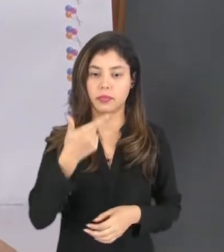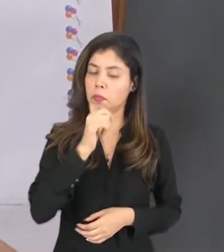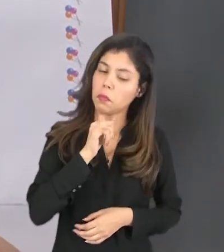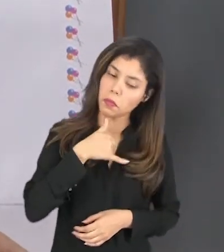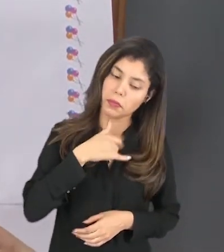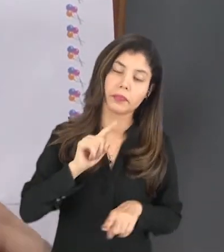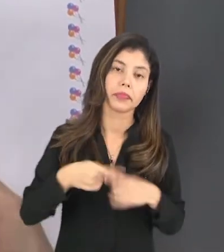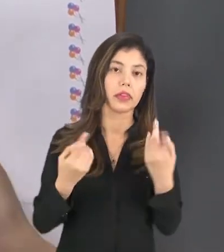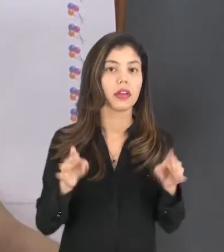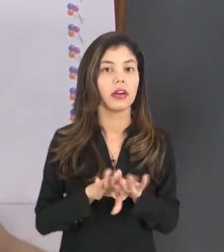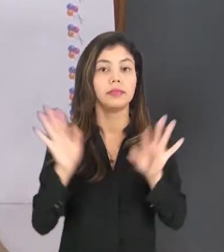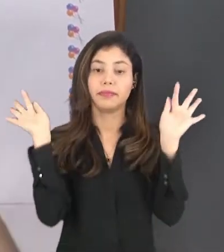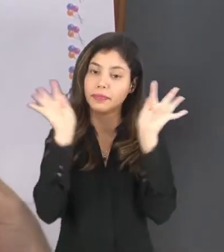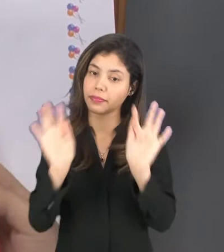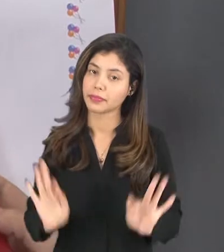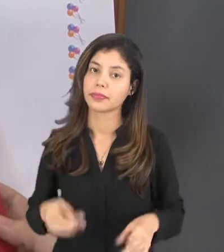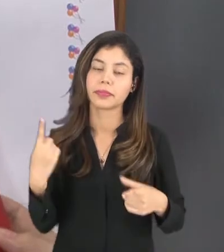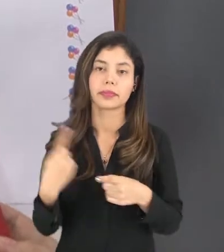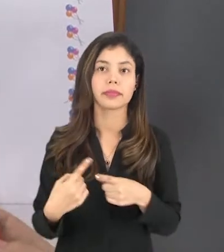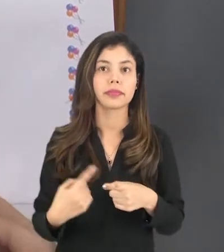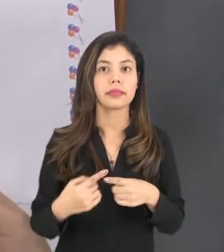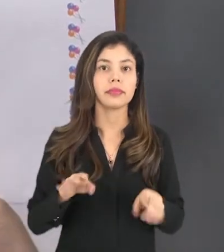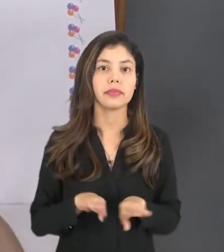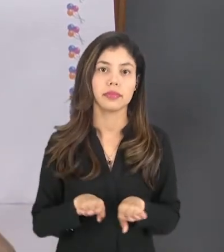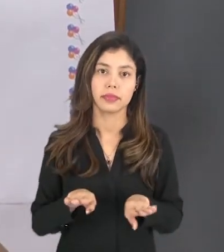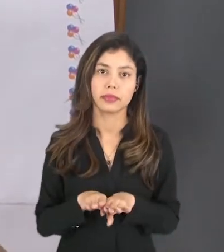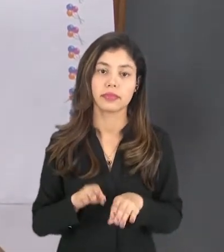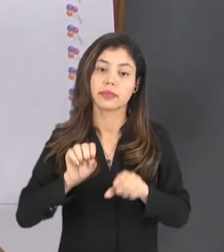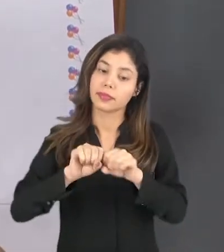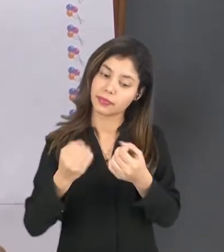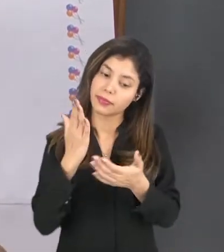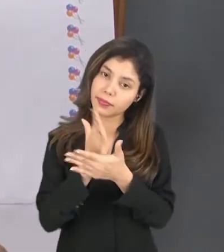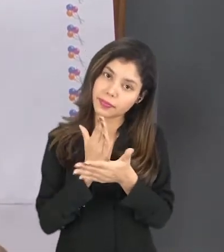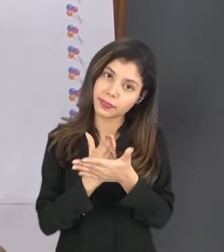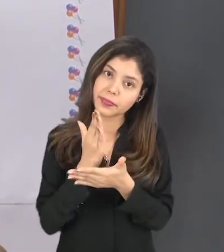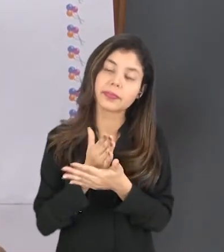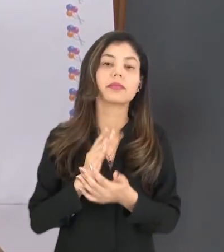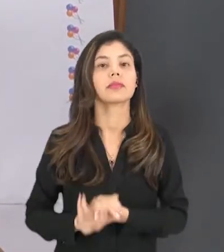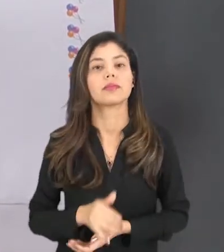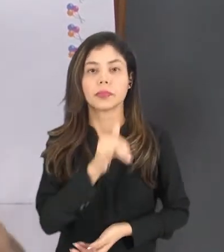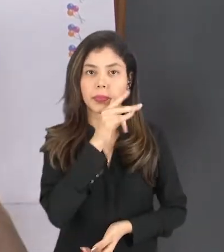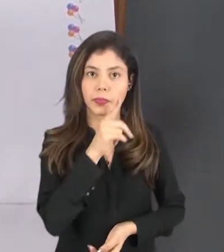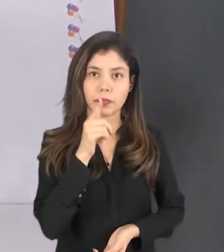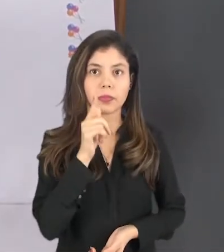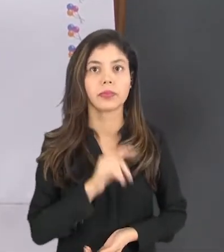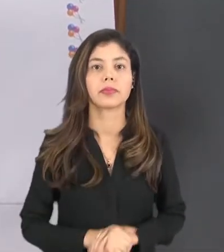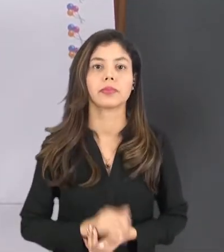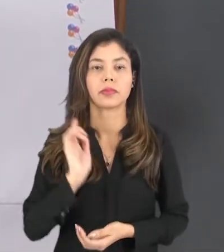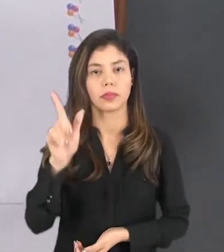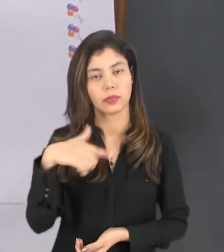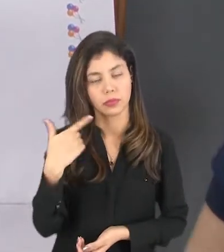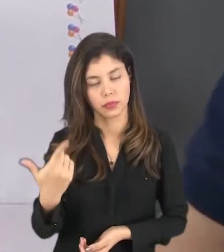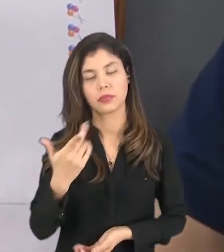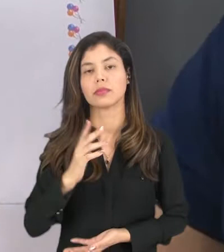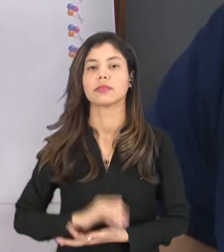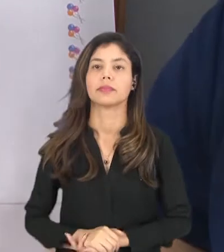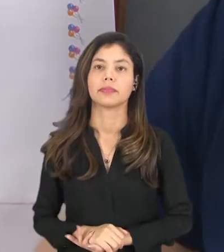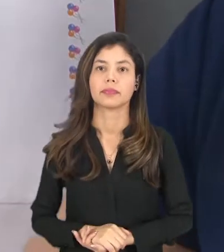tristeza, mas sim de alegria porque o coleguinha repartiu com ela o lanche. Outra situação.